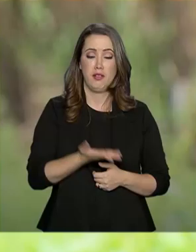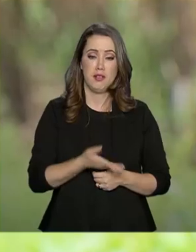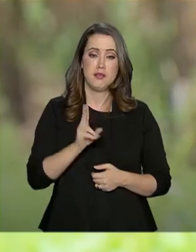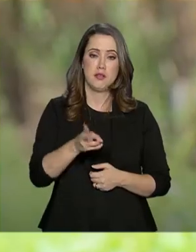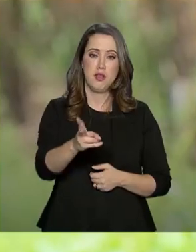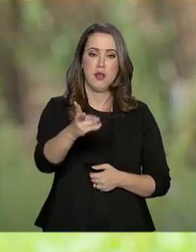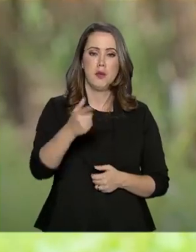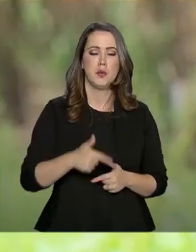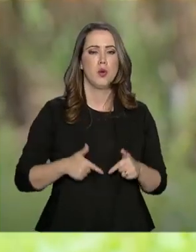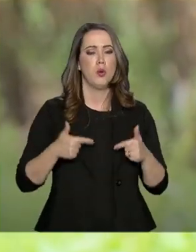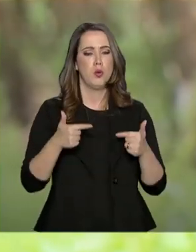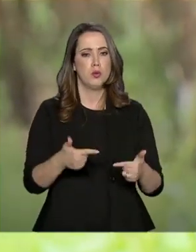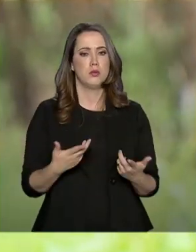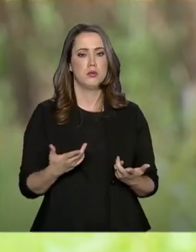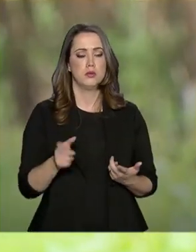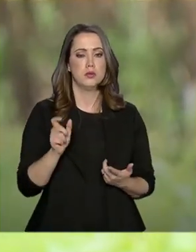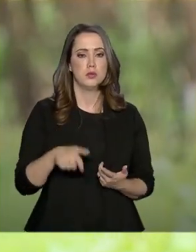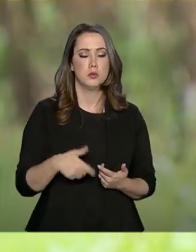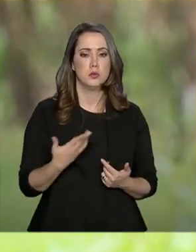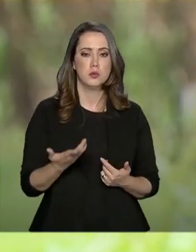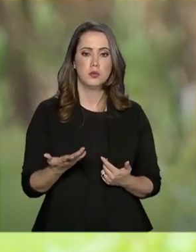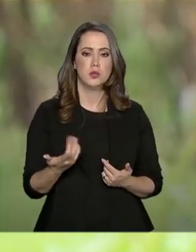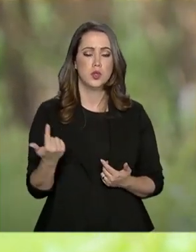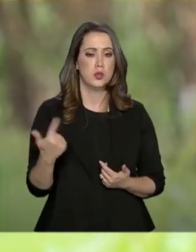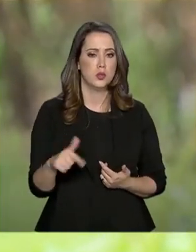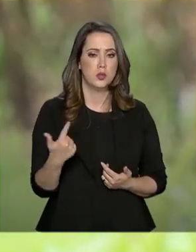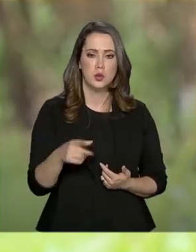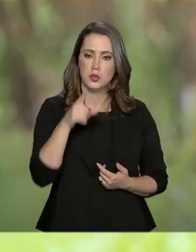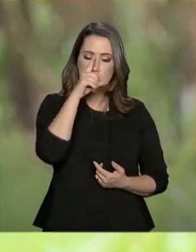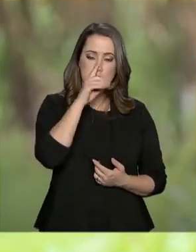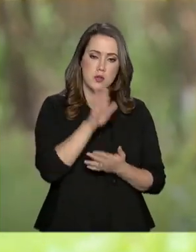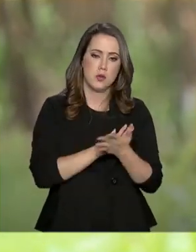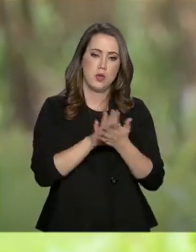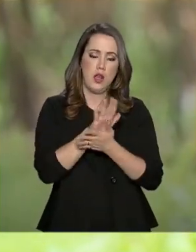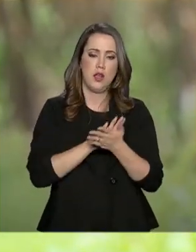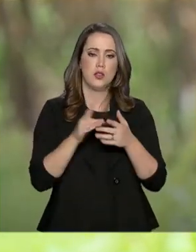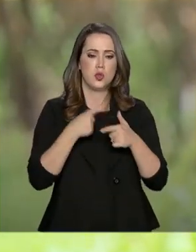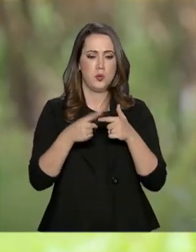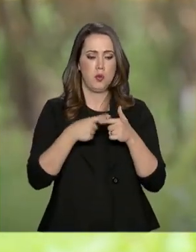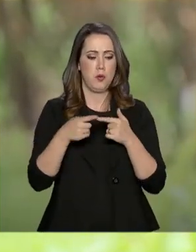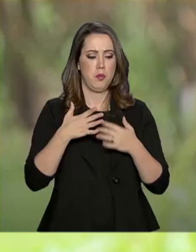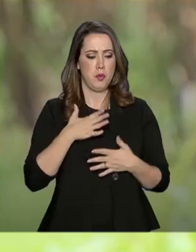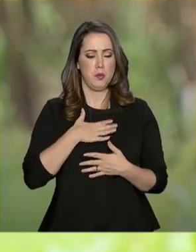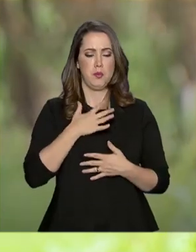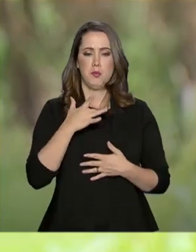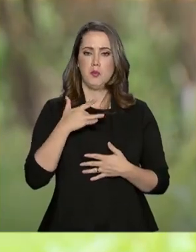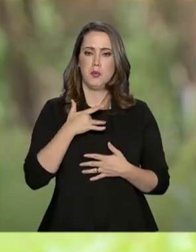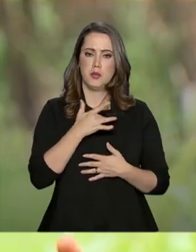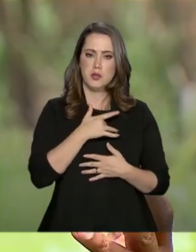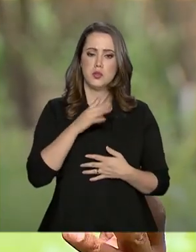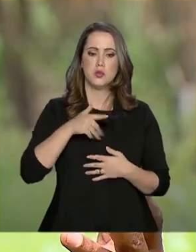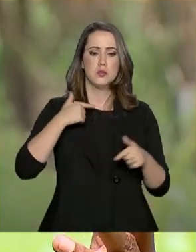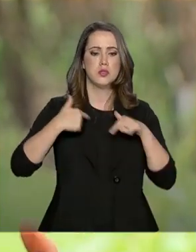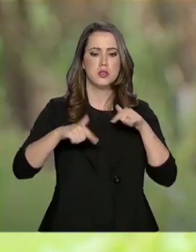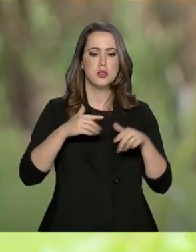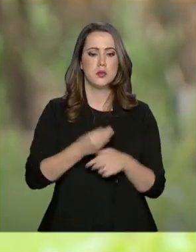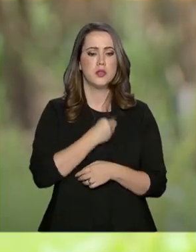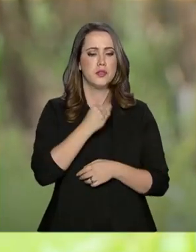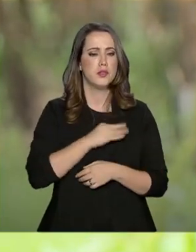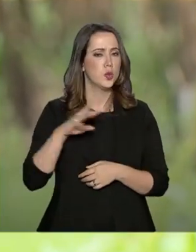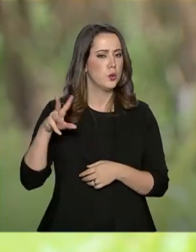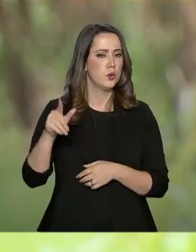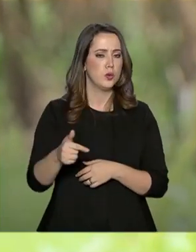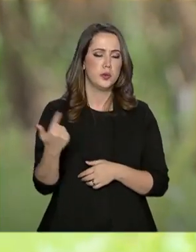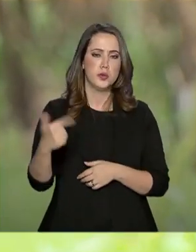esses produtos, e aí não tem risco nenhum de contaminação, pode trabalhar a vida inteira, que